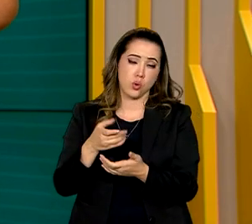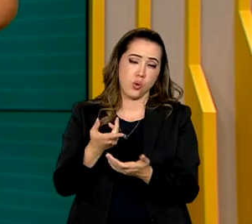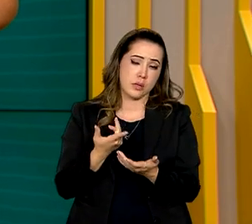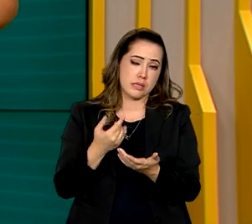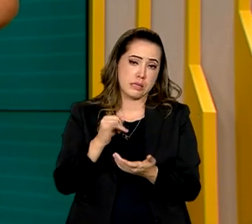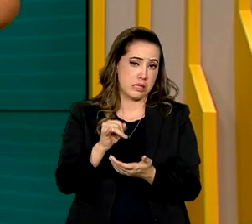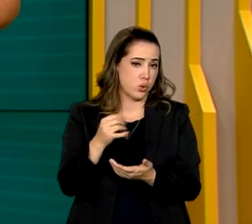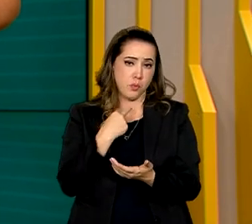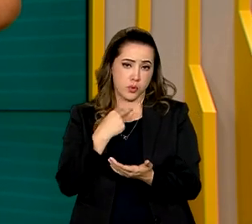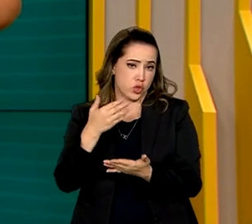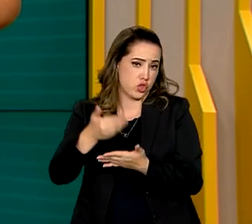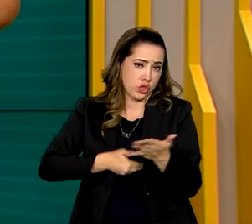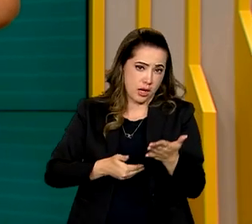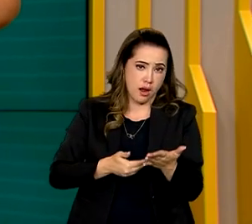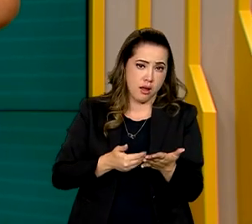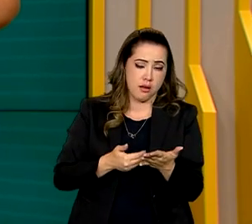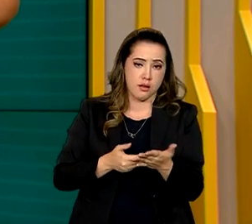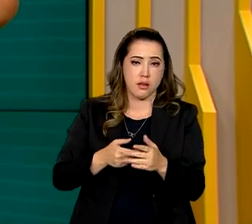descontados, cerca de 8 milhões de reais. CGU. lá.